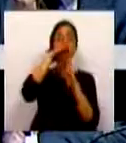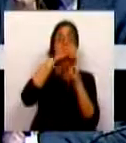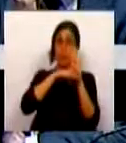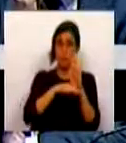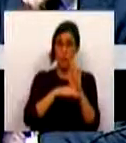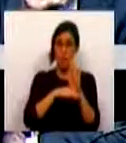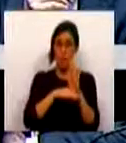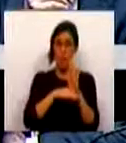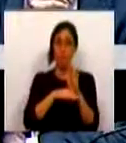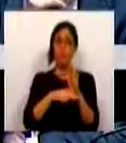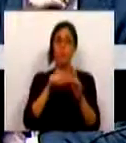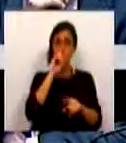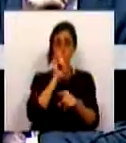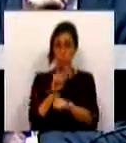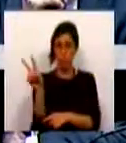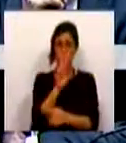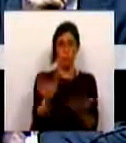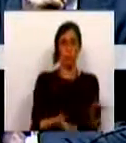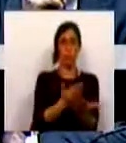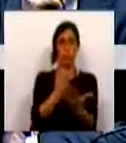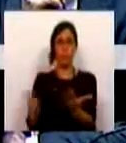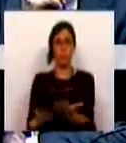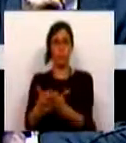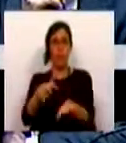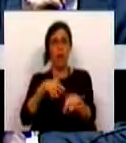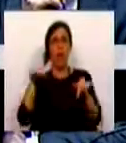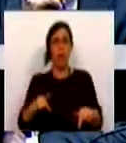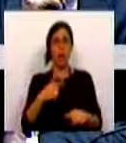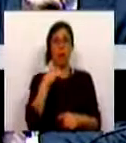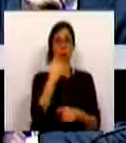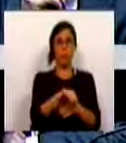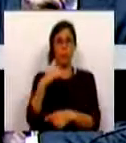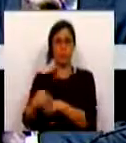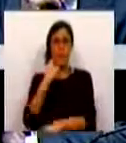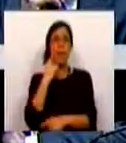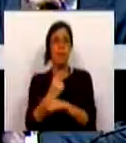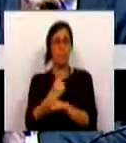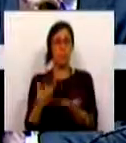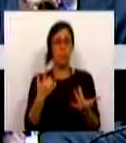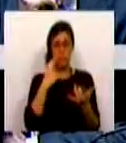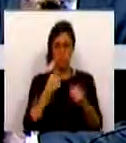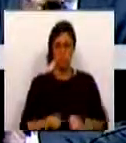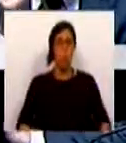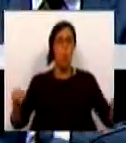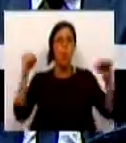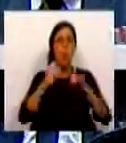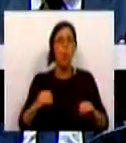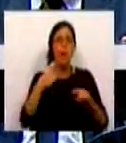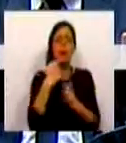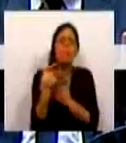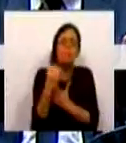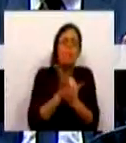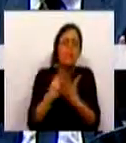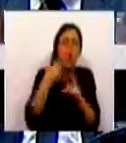que ambos os partidos apresentaram a esta Assembleia e que foi chumbado pela mesma, não encontram uma única referência